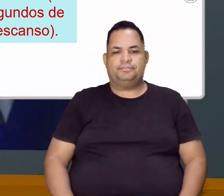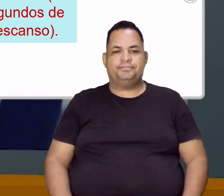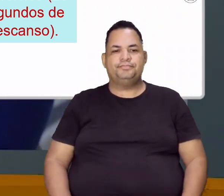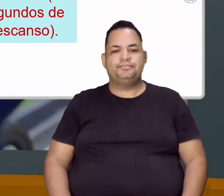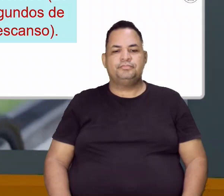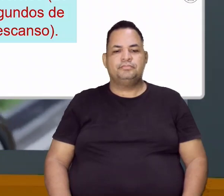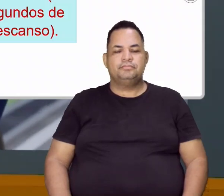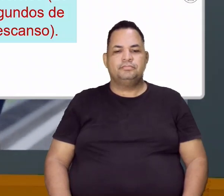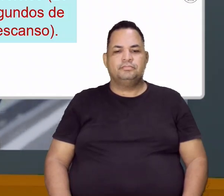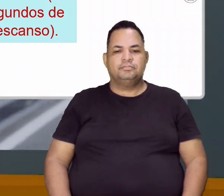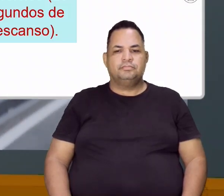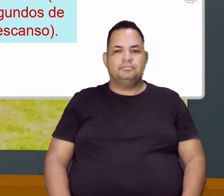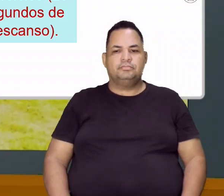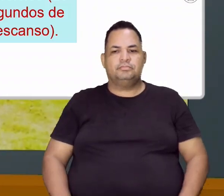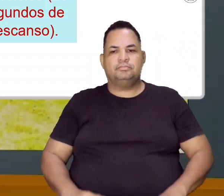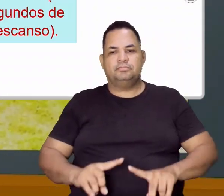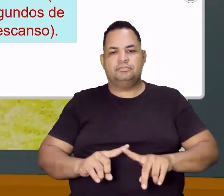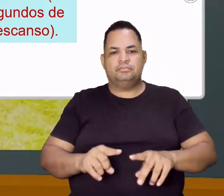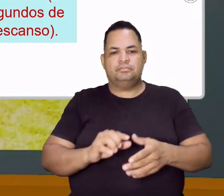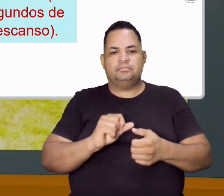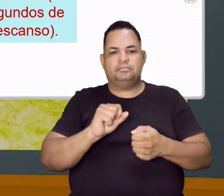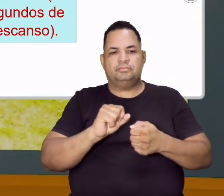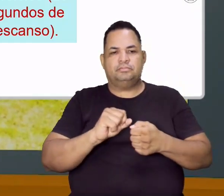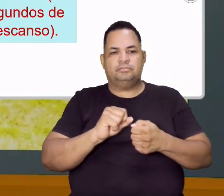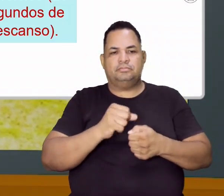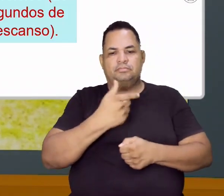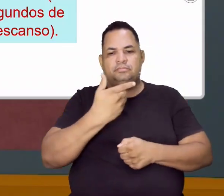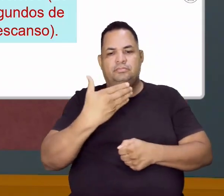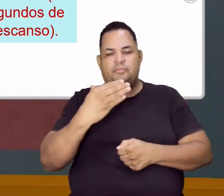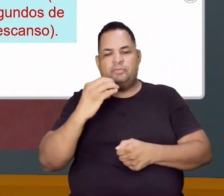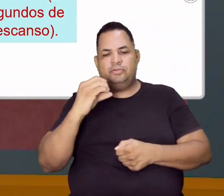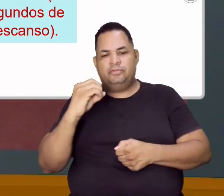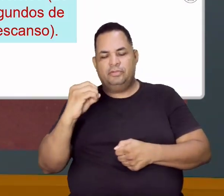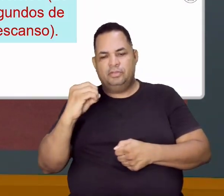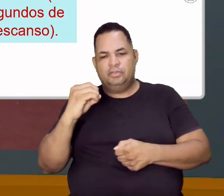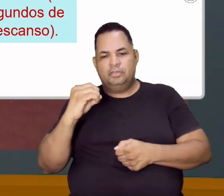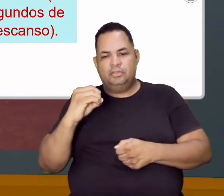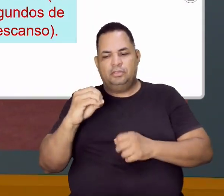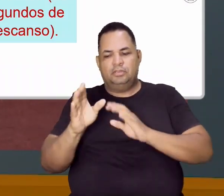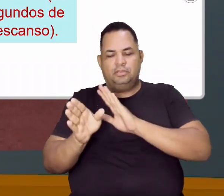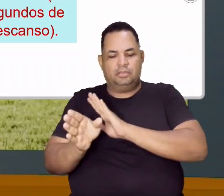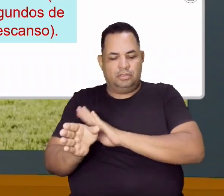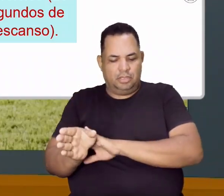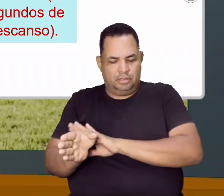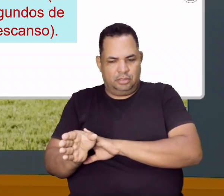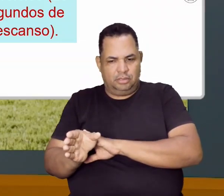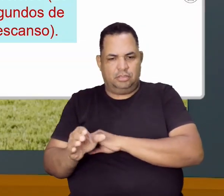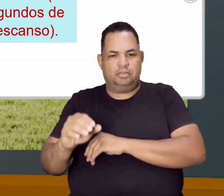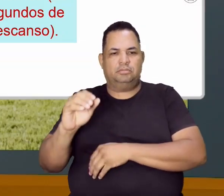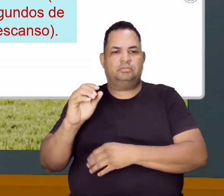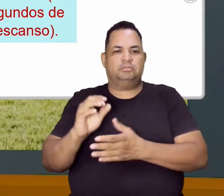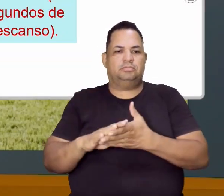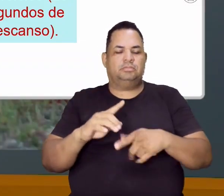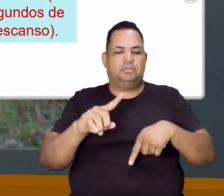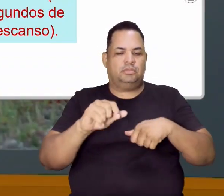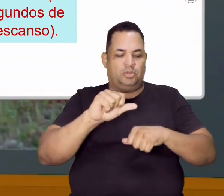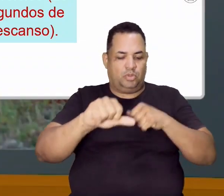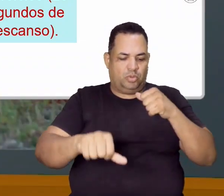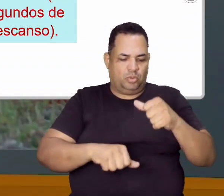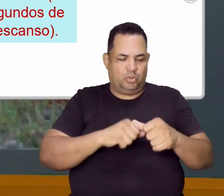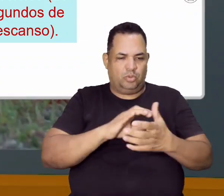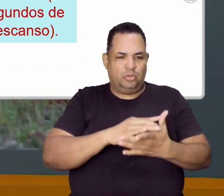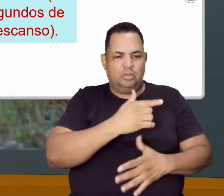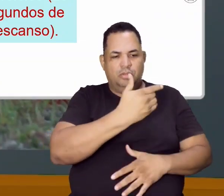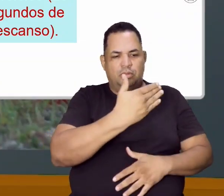musculatura. Mas, tu vai fazer 20 vezes aí para cada lado, tá? Prof, 20 é